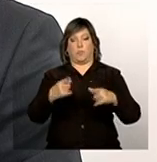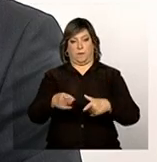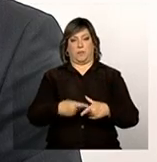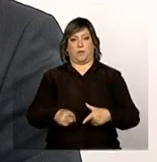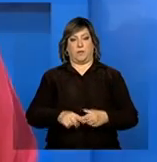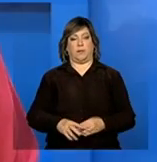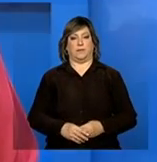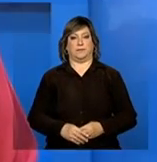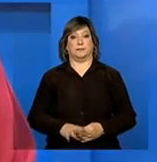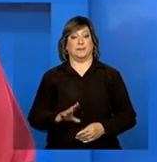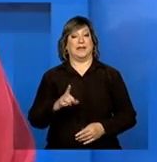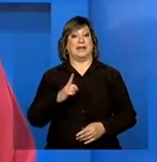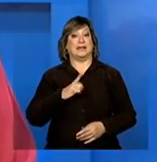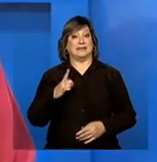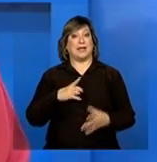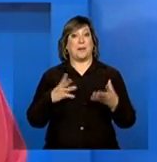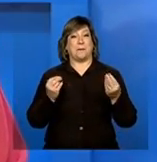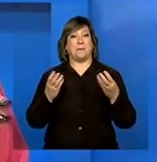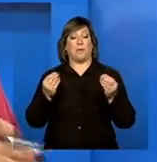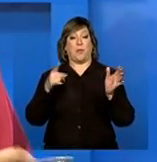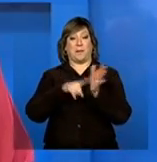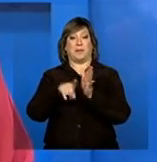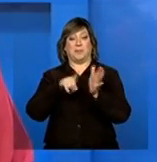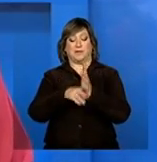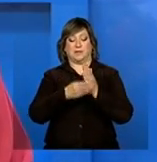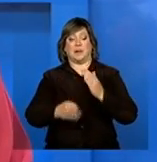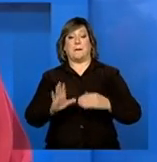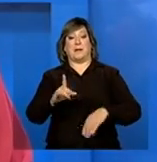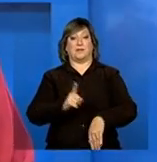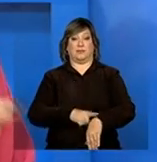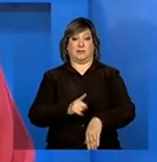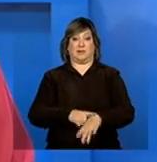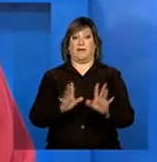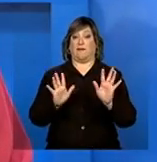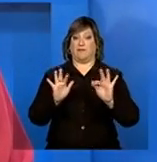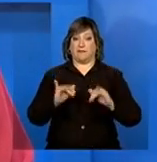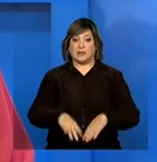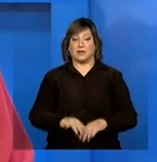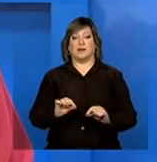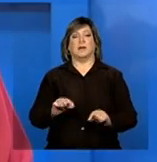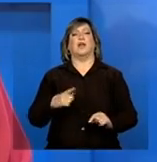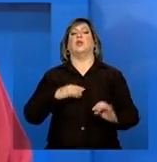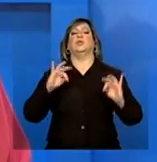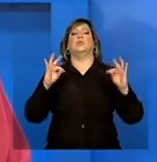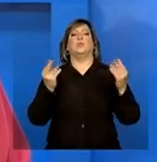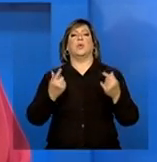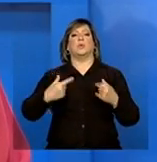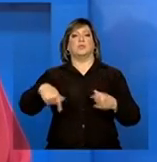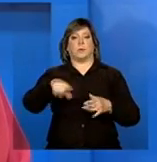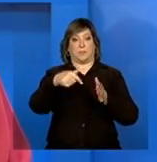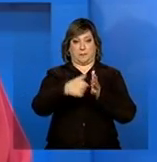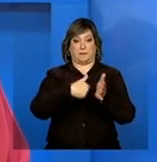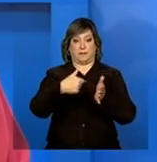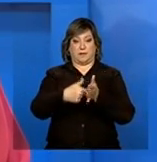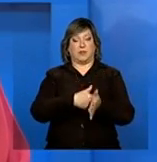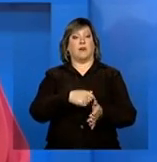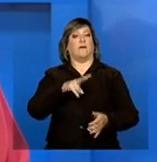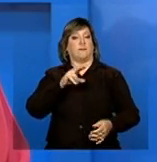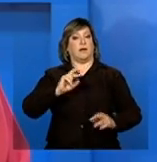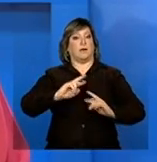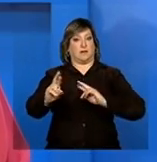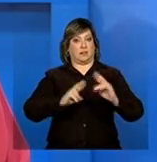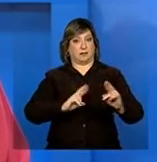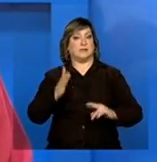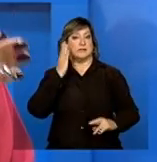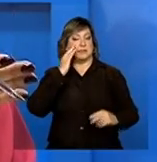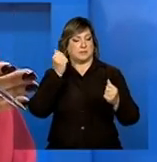tenho N perguntas para vocês, nosso tempo está chegando ao fim. Todas as suas perguntas vão ser respondidas, eu já vou dizer para vocês